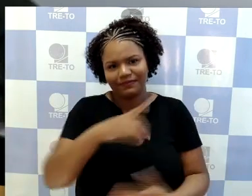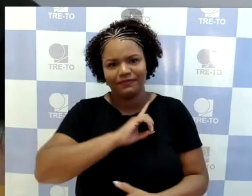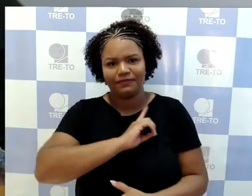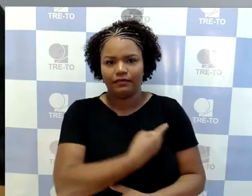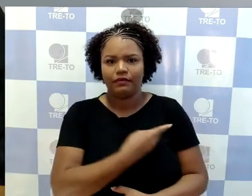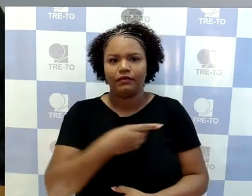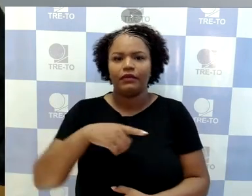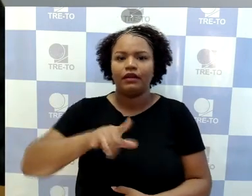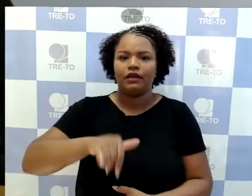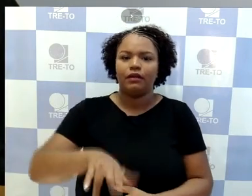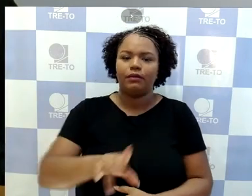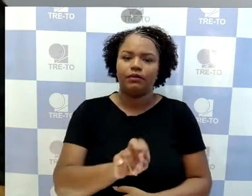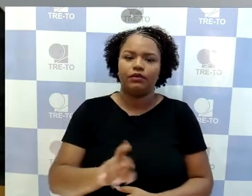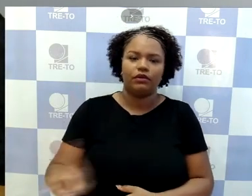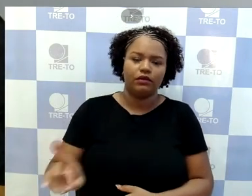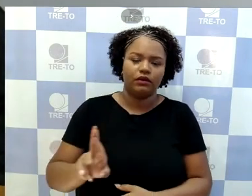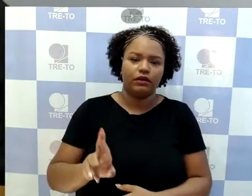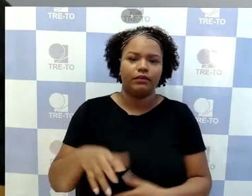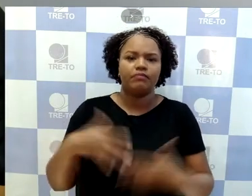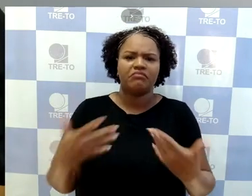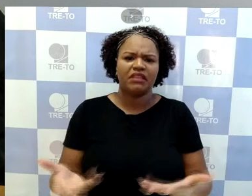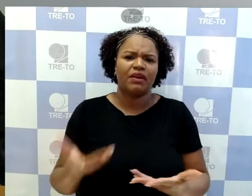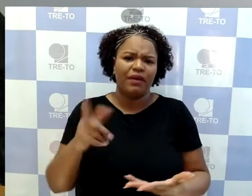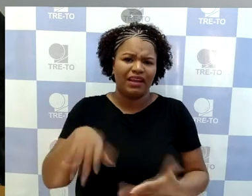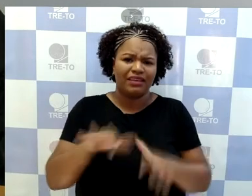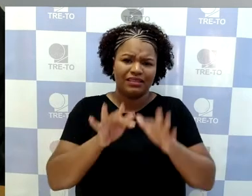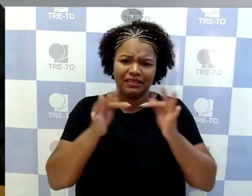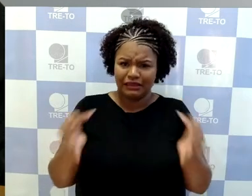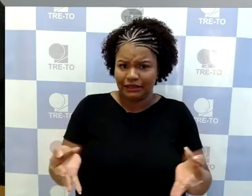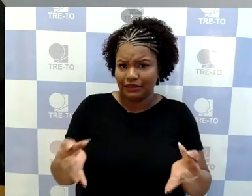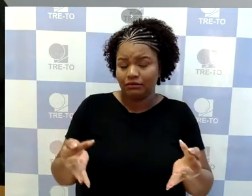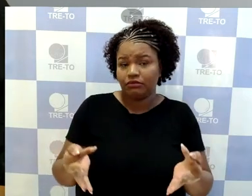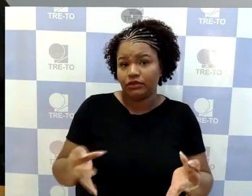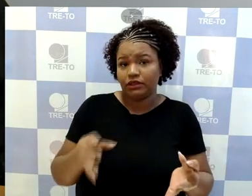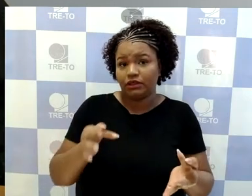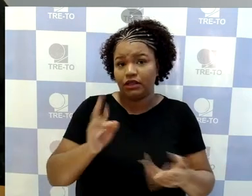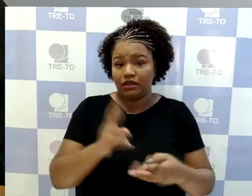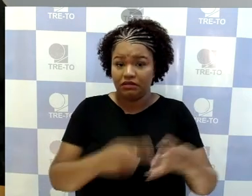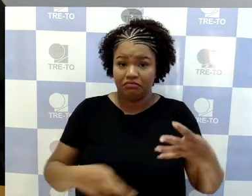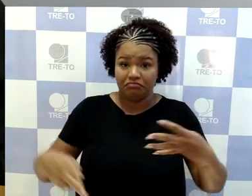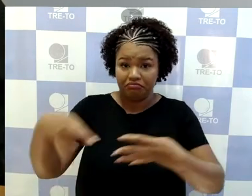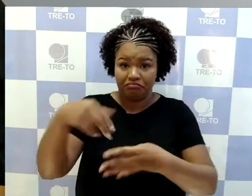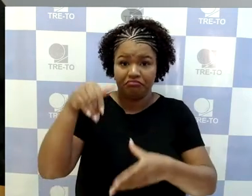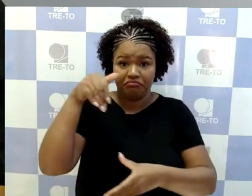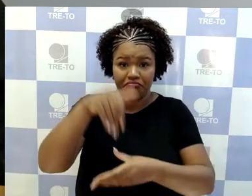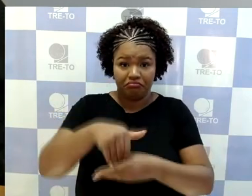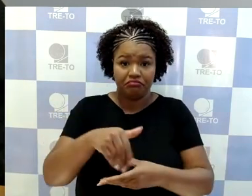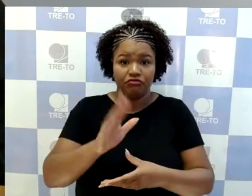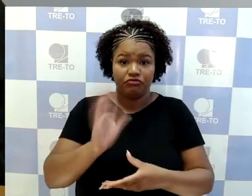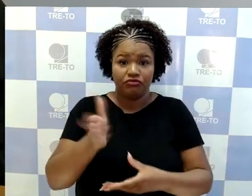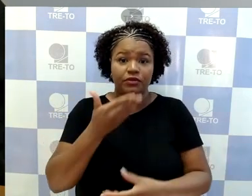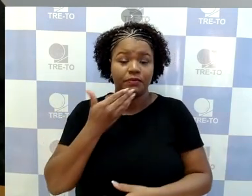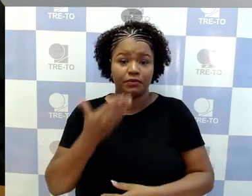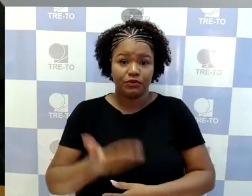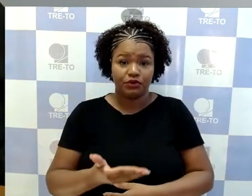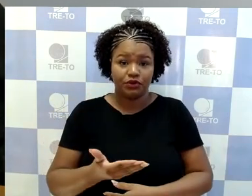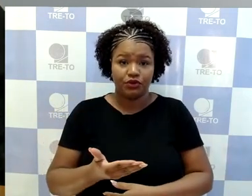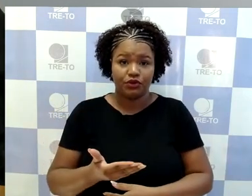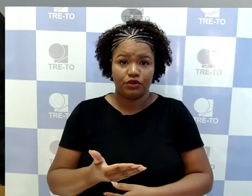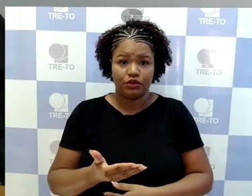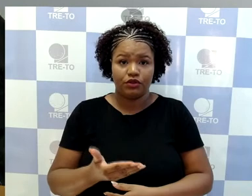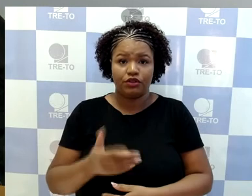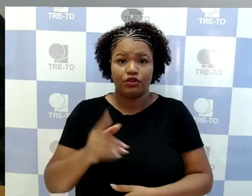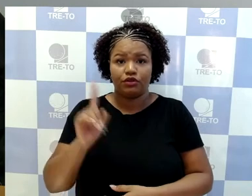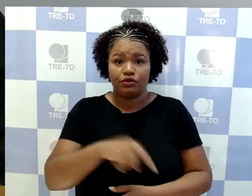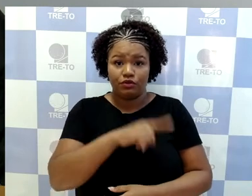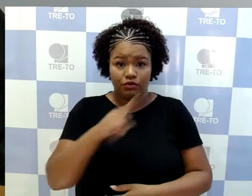questão é relativamente simples, porque esse recurso eleitoral interposto, cujo pedido de efeito suspensivo foi negado,